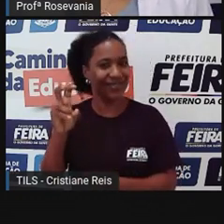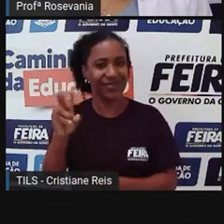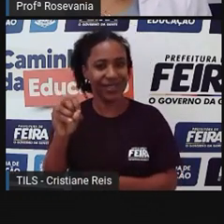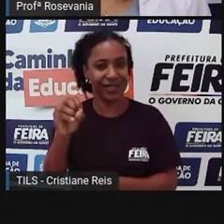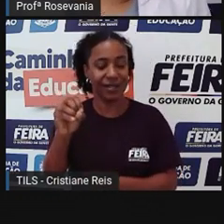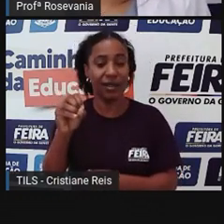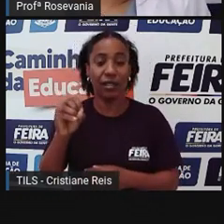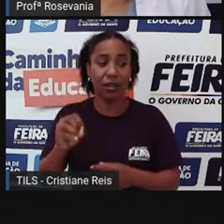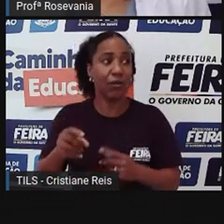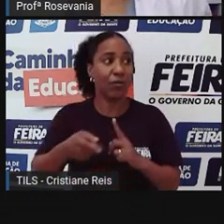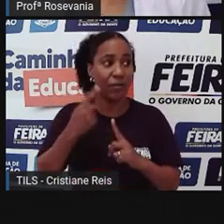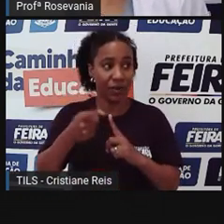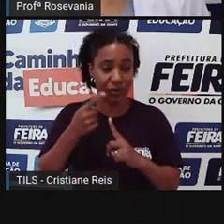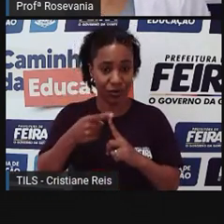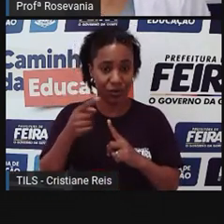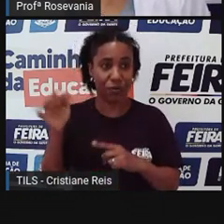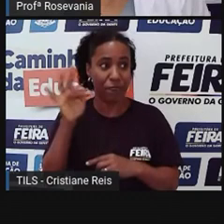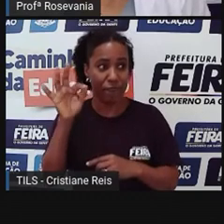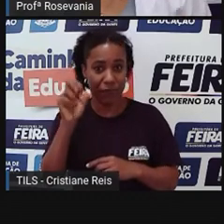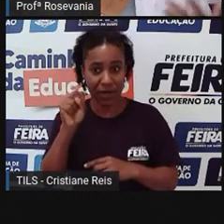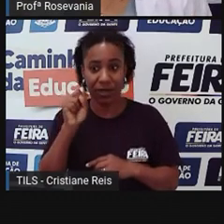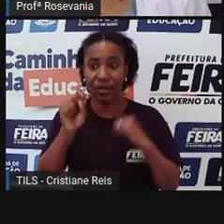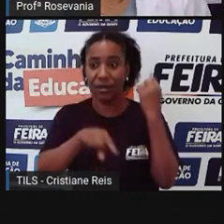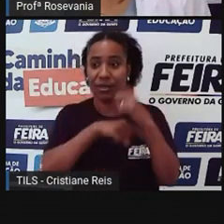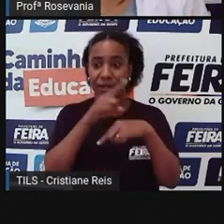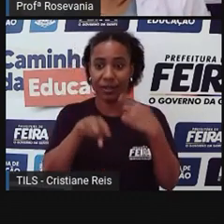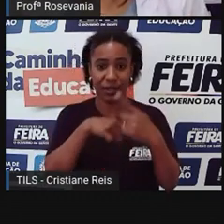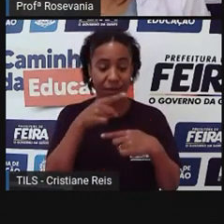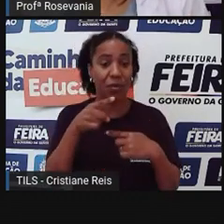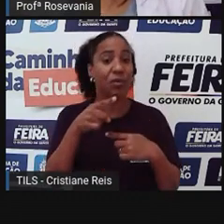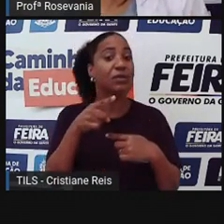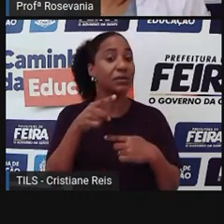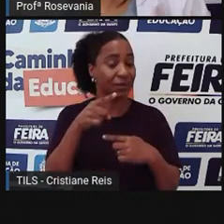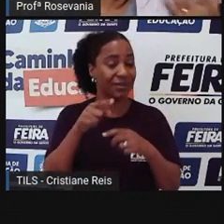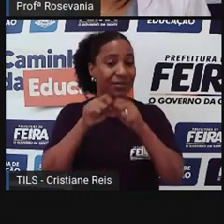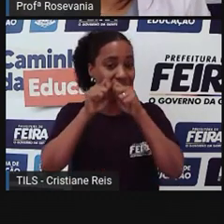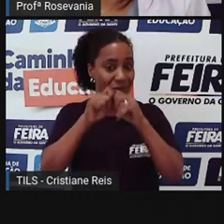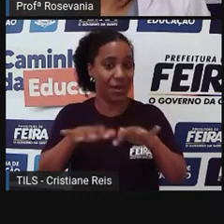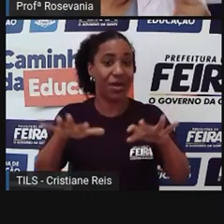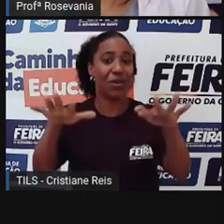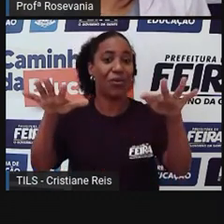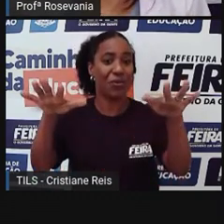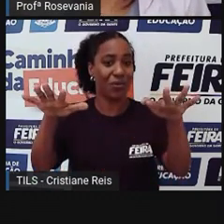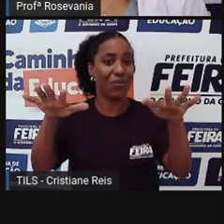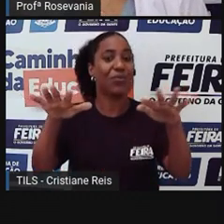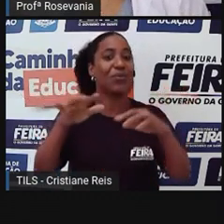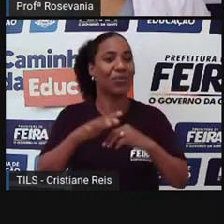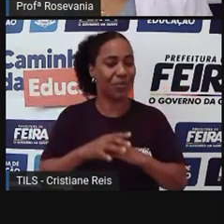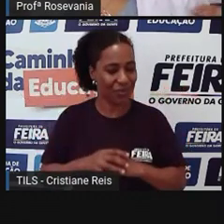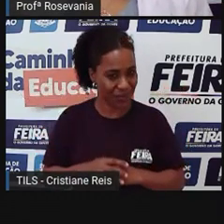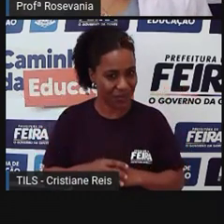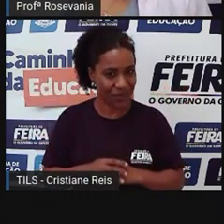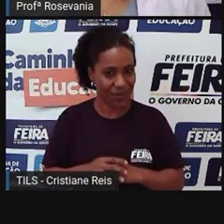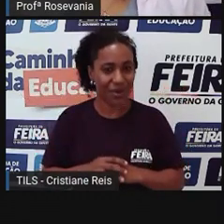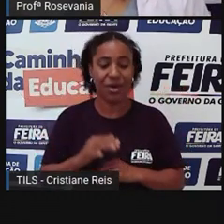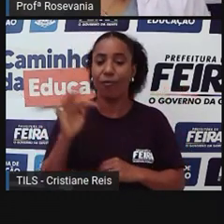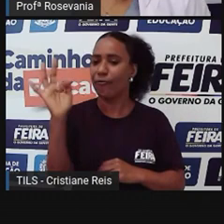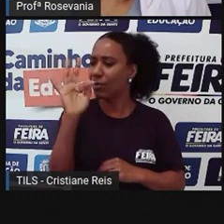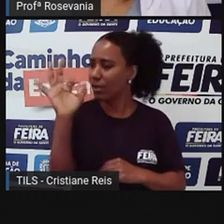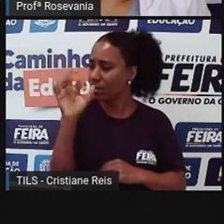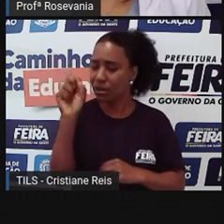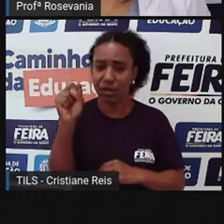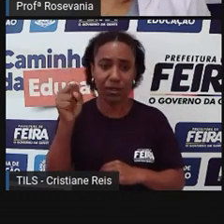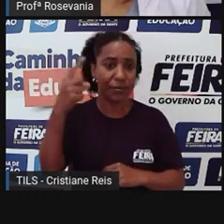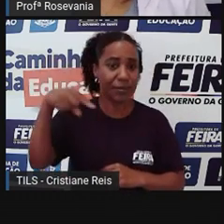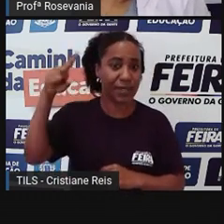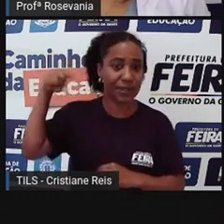Eu não sei se vocês sabem, mas a história de Feira de Santana, que eu creio que vocês são meninos espertos, já ouviram falar, já sabem sobre isso, Feira de Santana era a